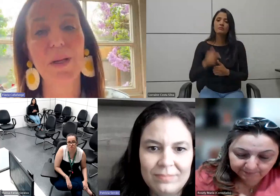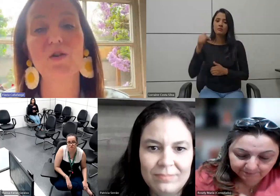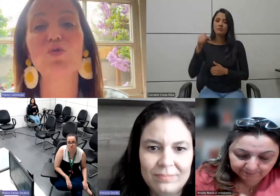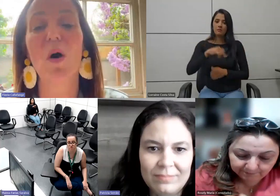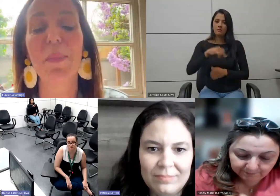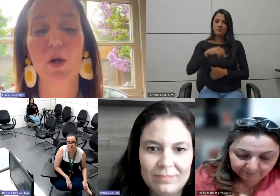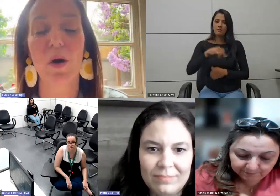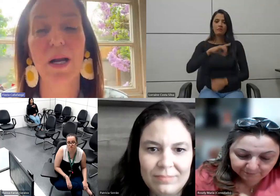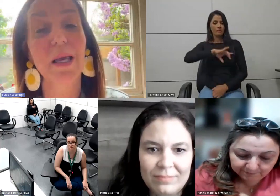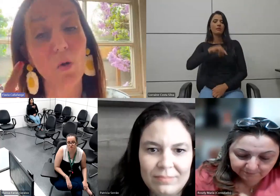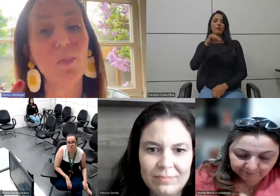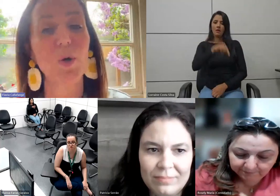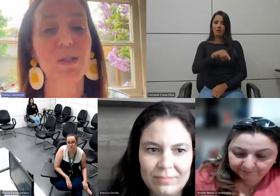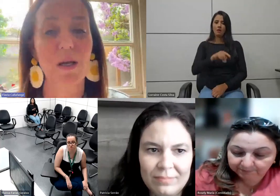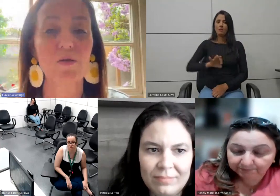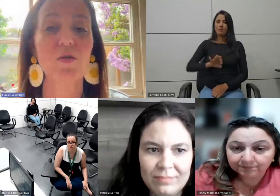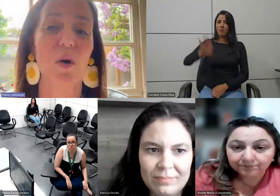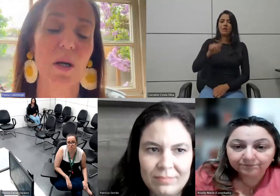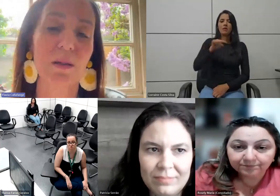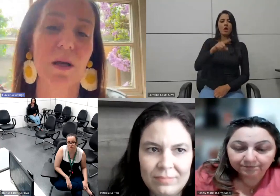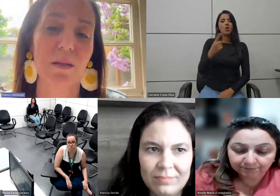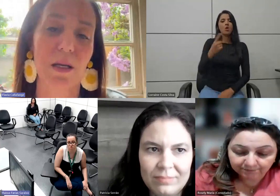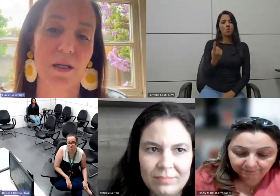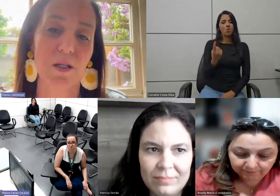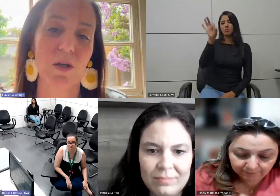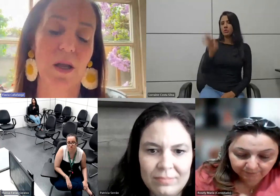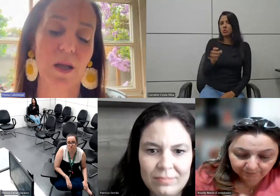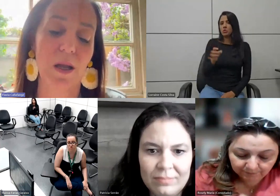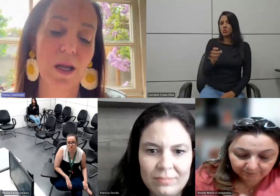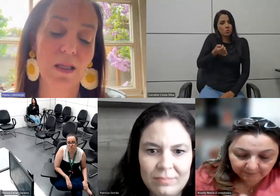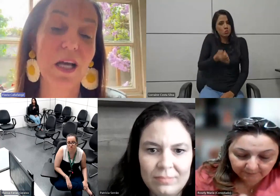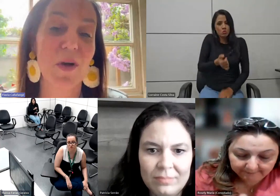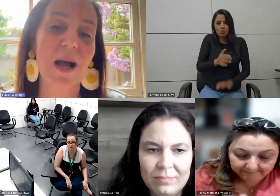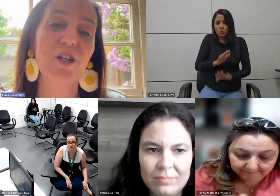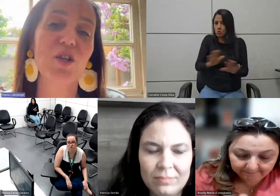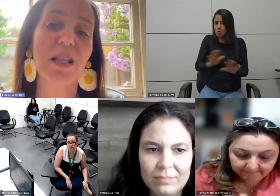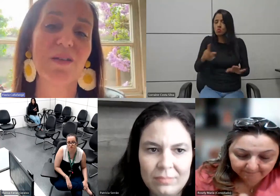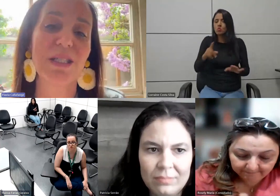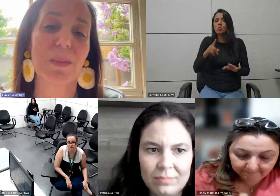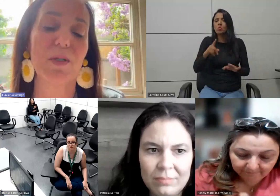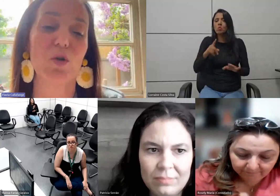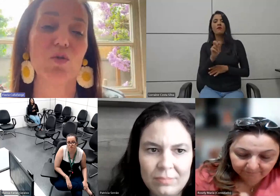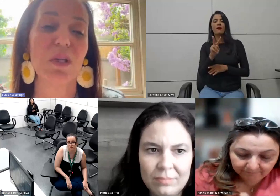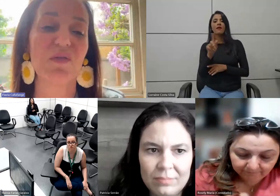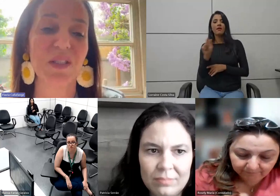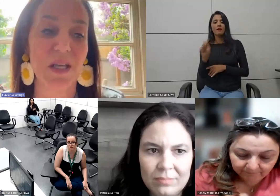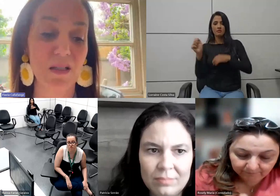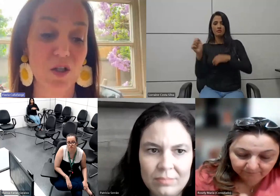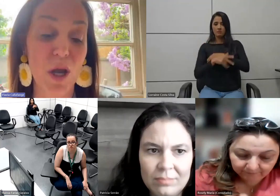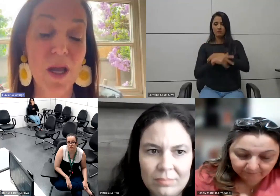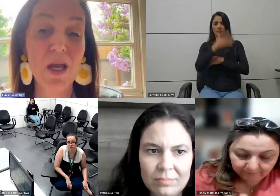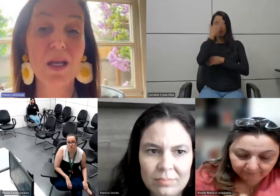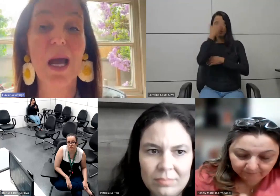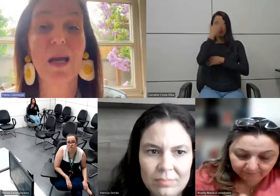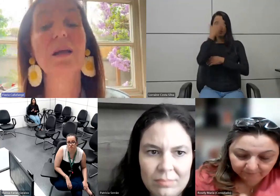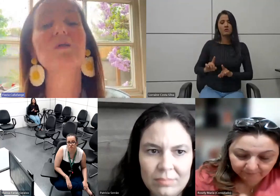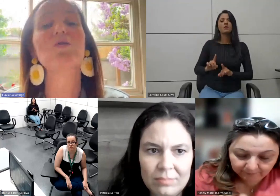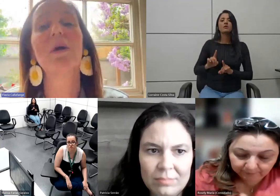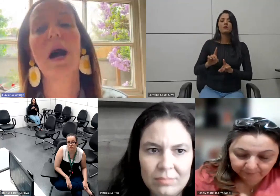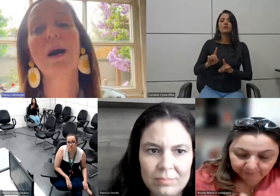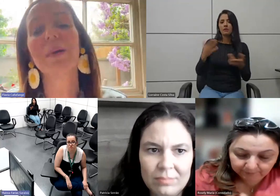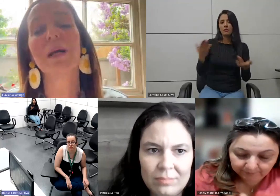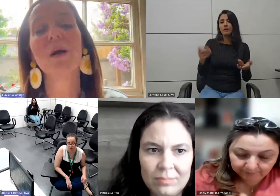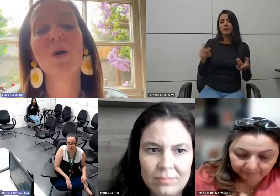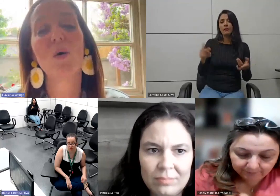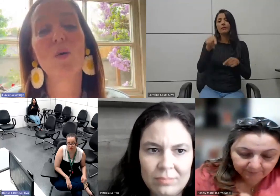Chile ainda é o pessoal atual que é 1% só das vagas que devem ser para pessoas com deficiências e aí